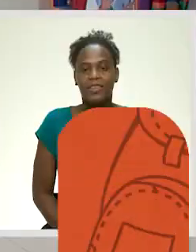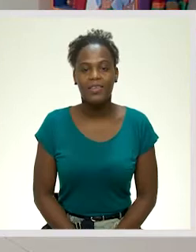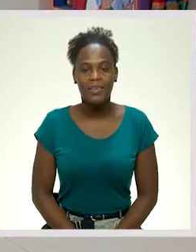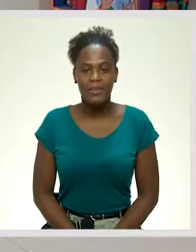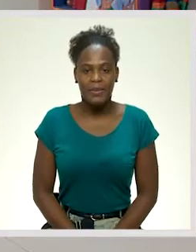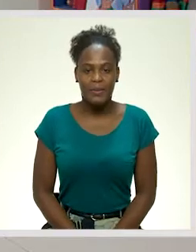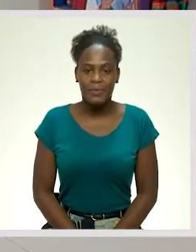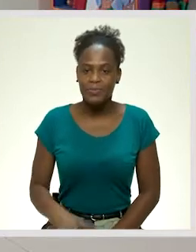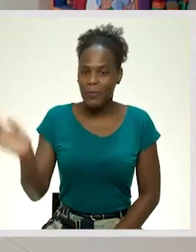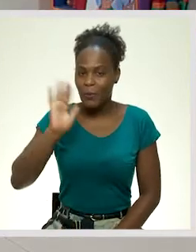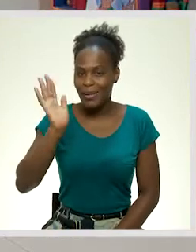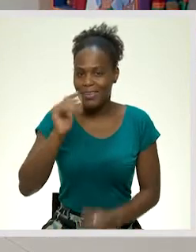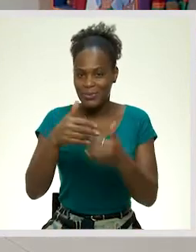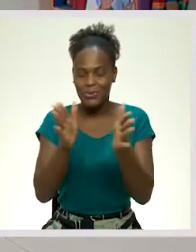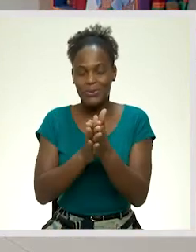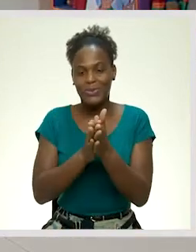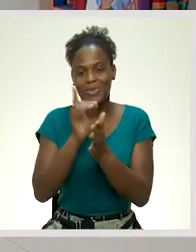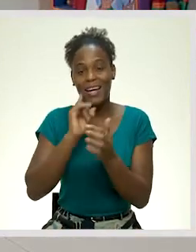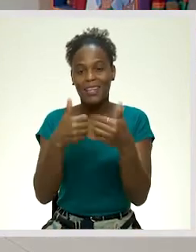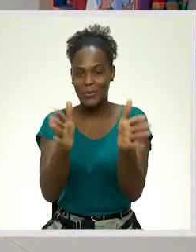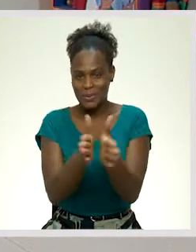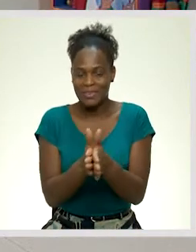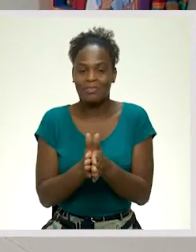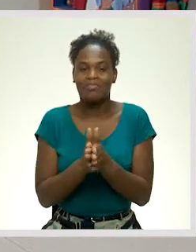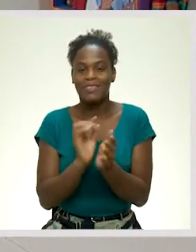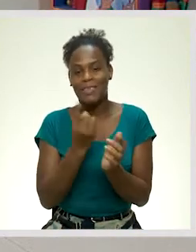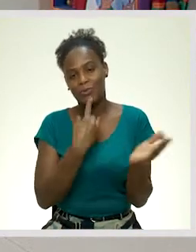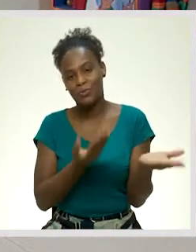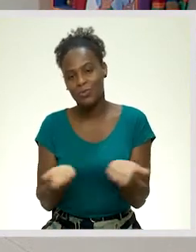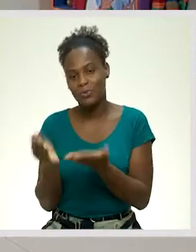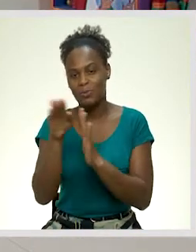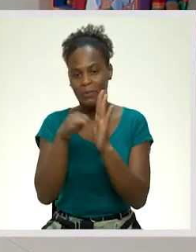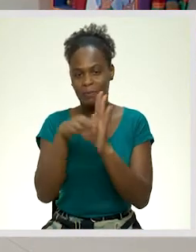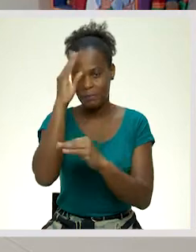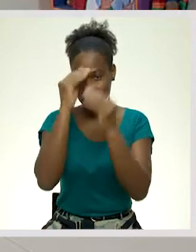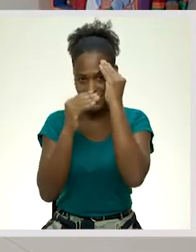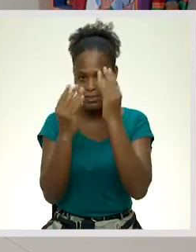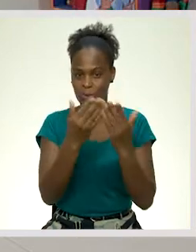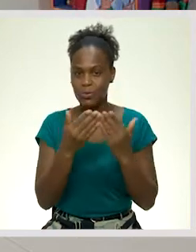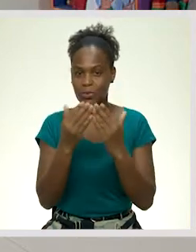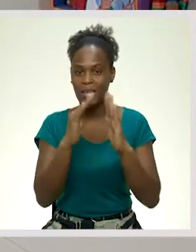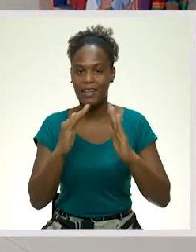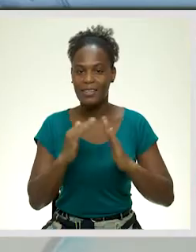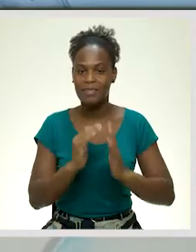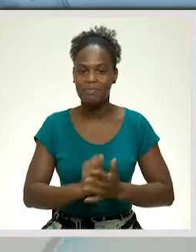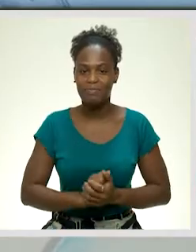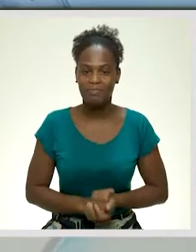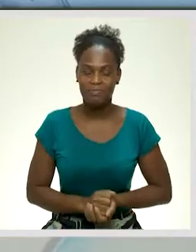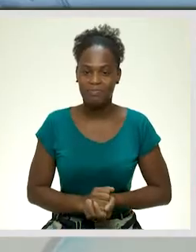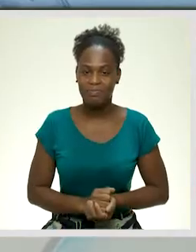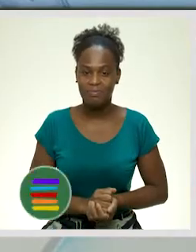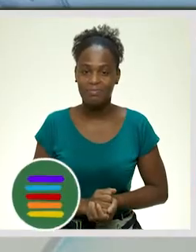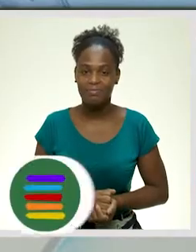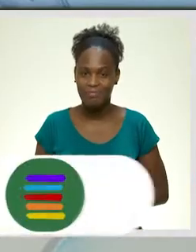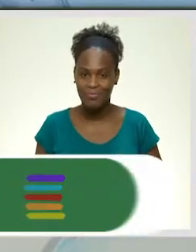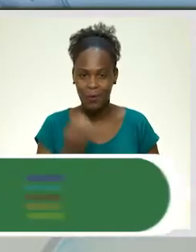Olá a todos, olá a todas. Sejam bem-vindos ao programa Aprender e Estudar em Casa. Como